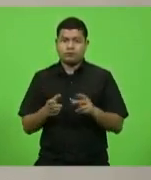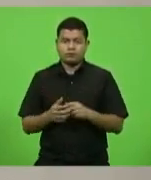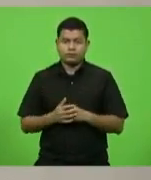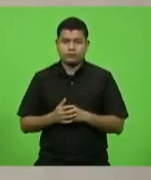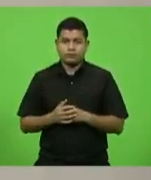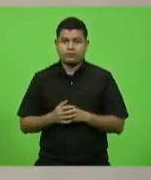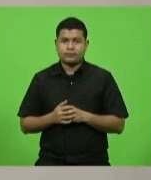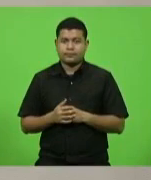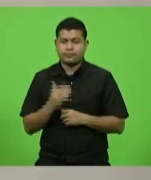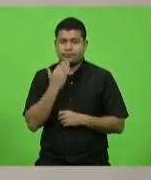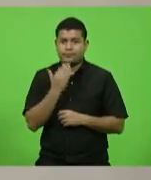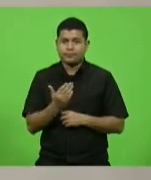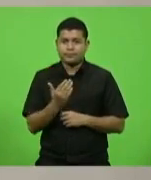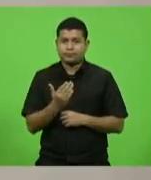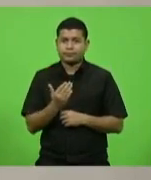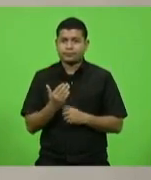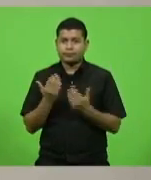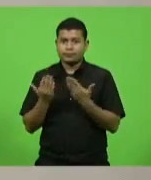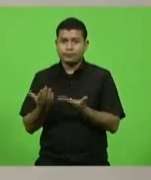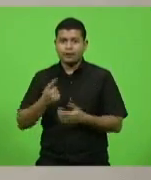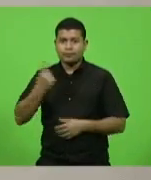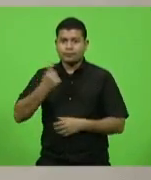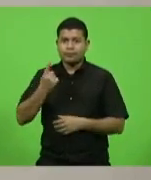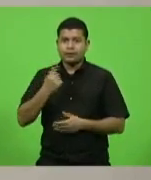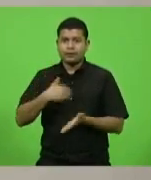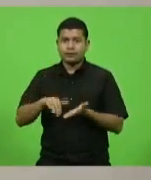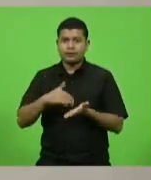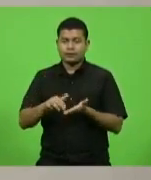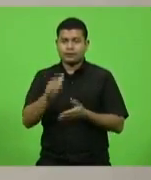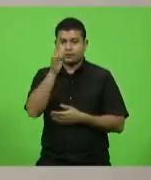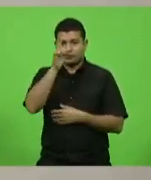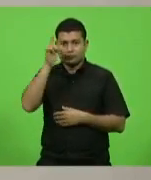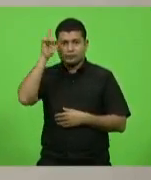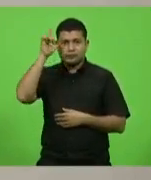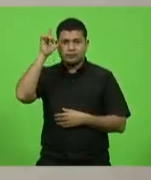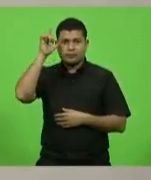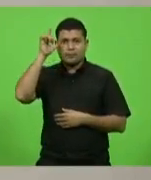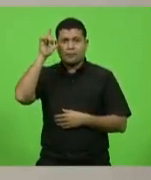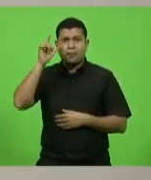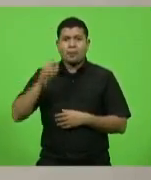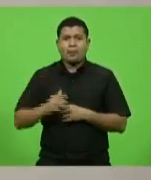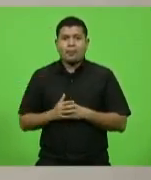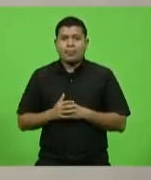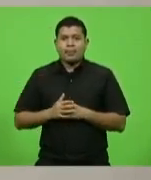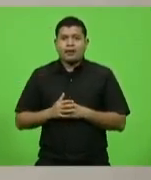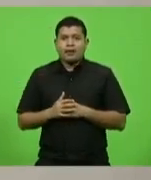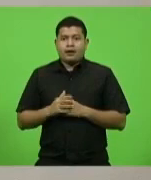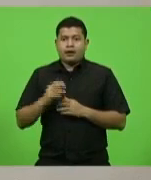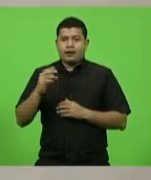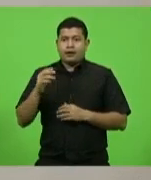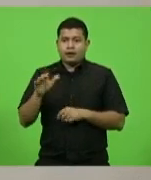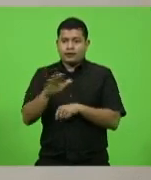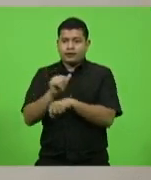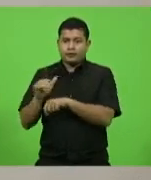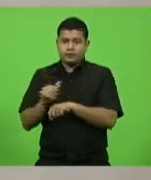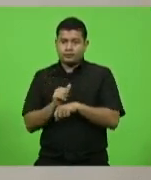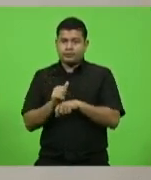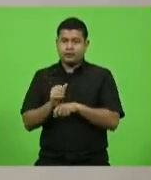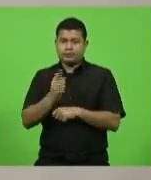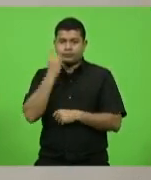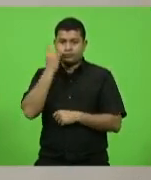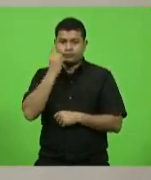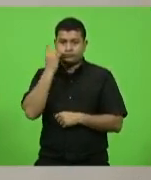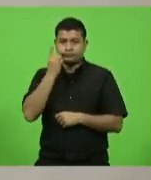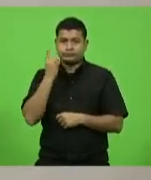Solicito ao senhor primeiro-secretário, deputado Laércio Schuster, para proceder à chamada dos senhores deputados,